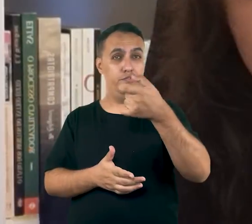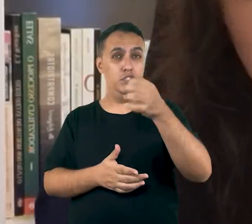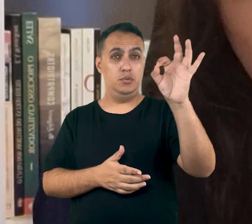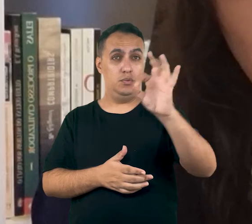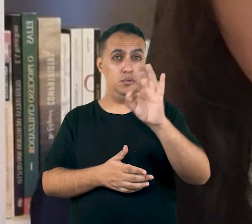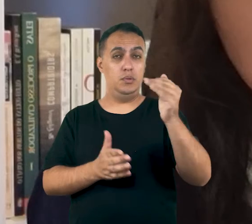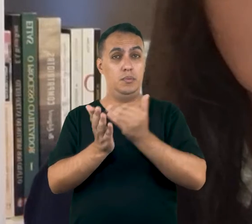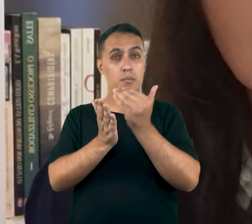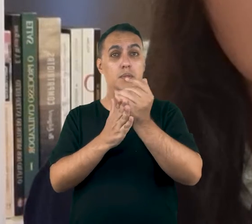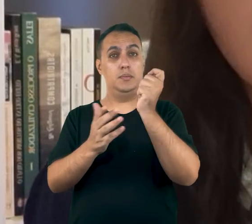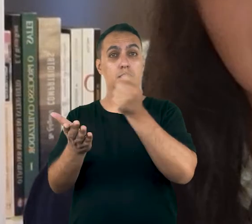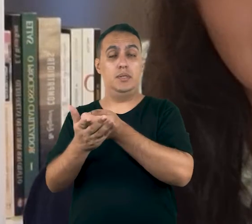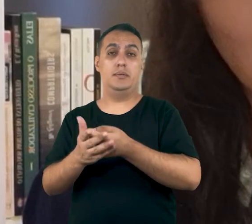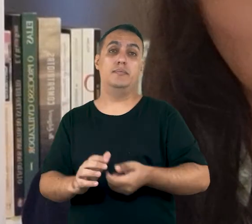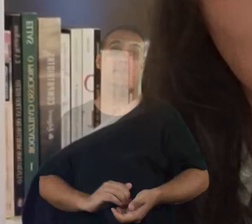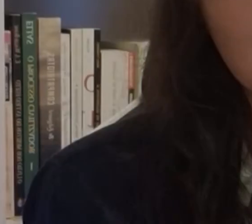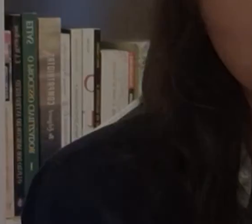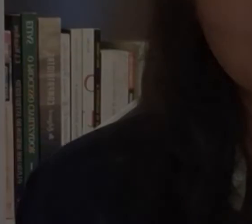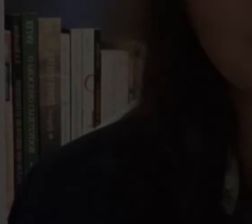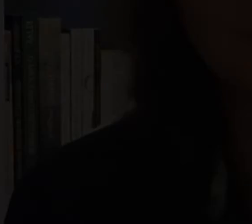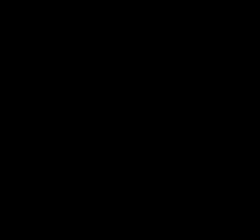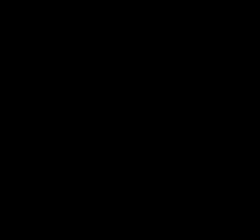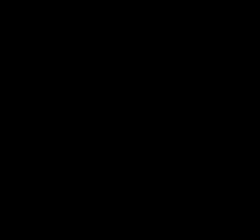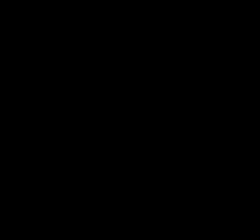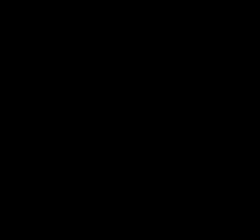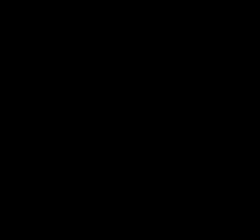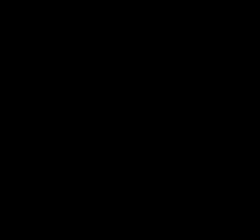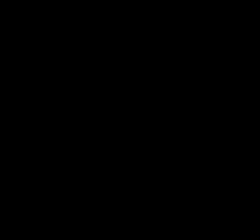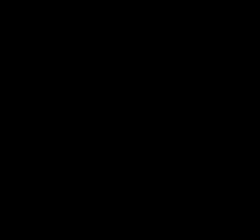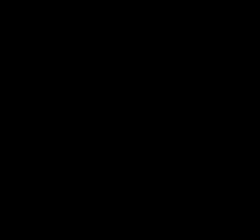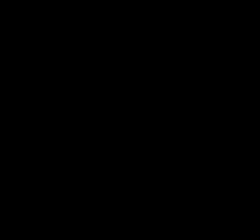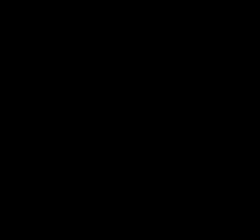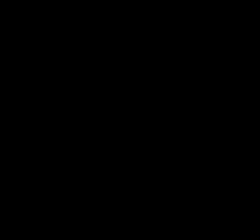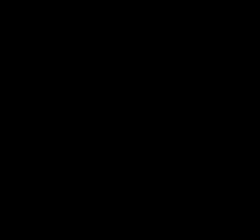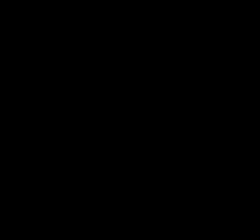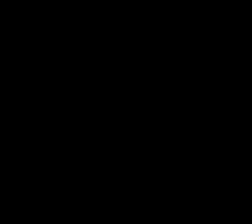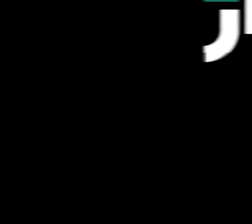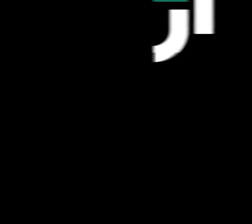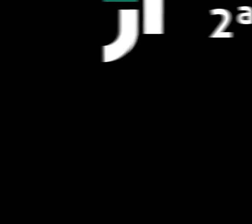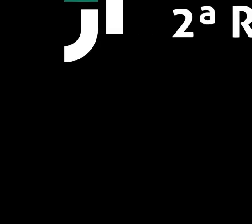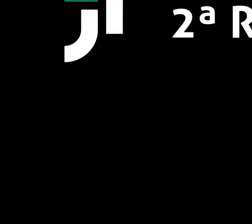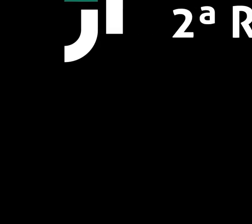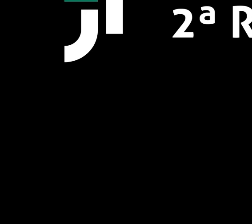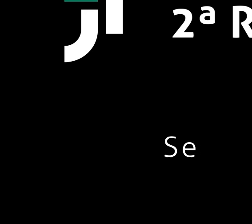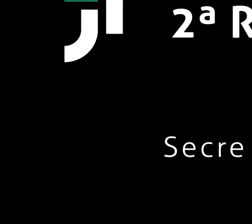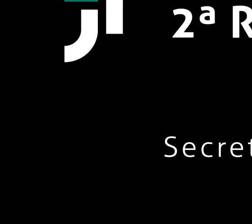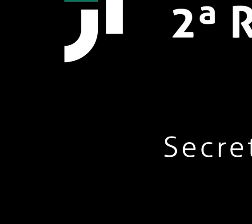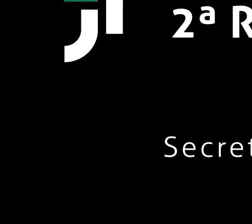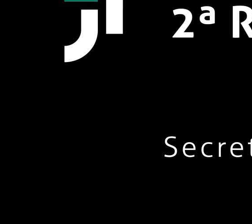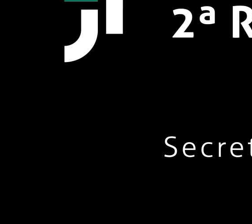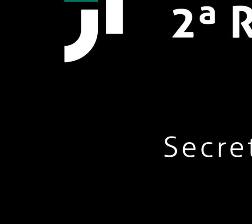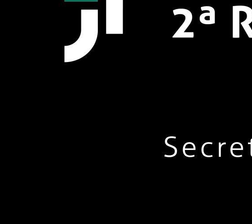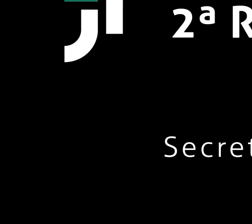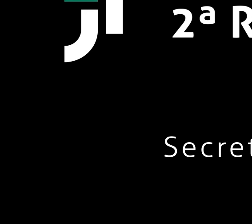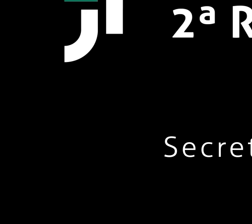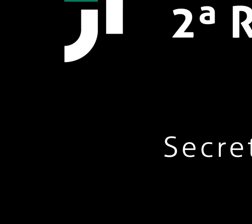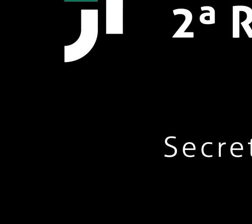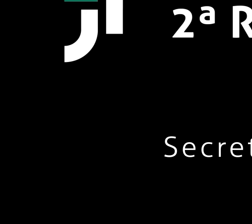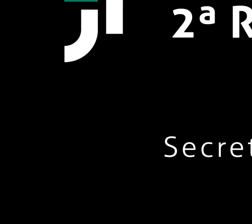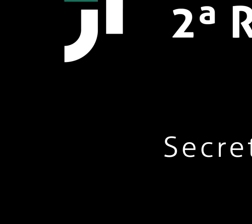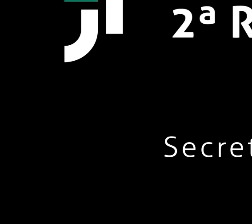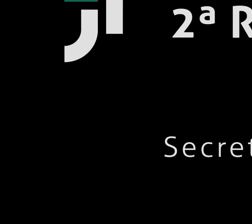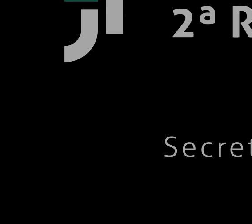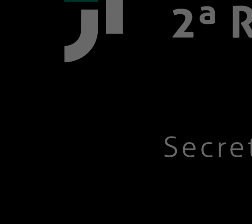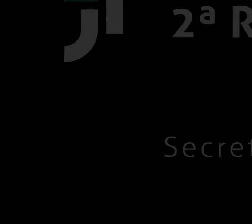20% da jornada noturna. Tribunal Regional do Trabalho, 2ª Região, São Paulo. Secretaria de Comunicação